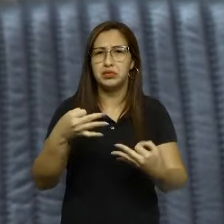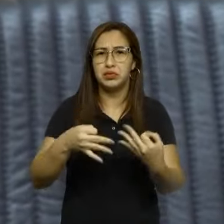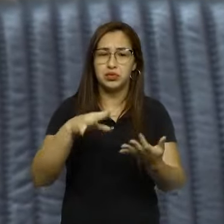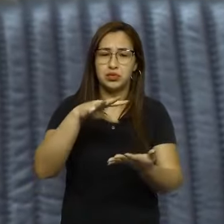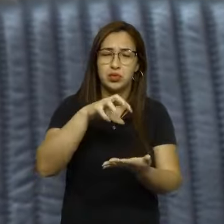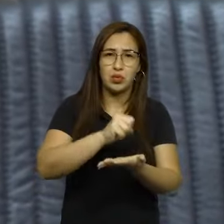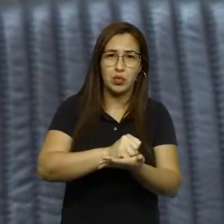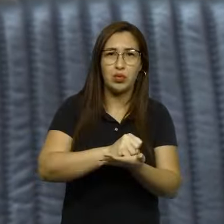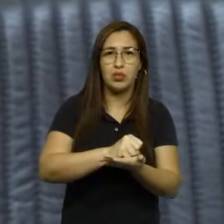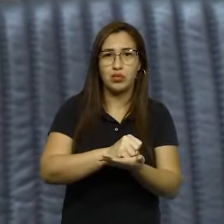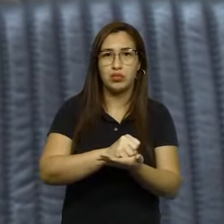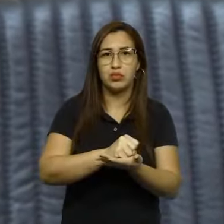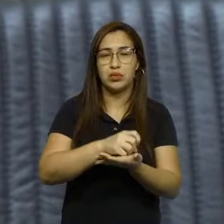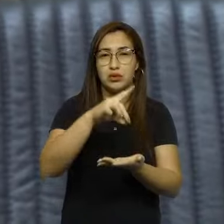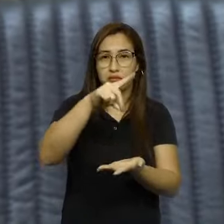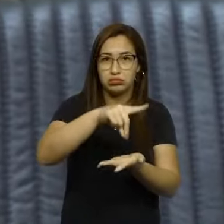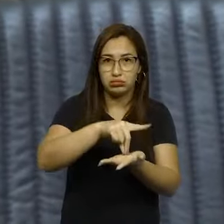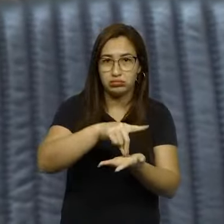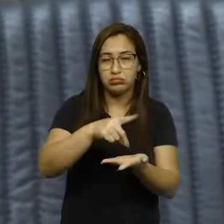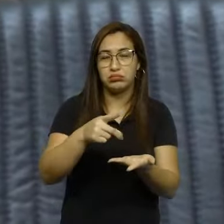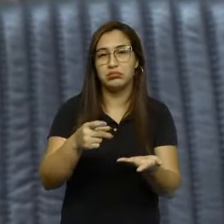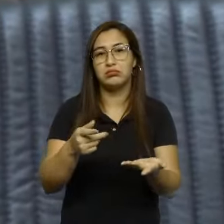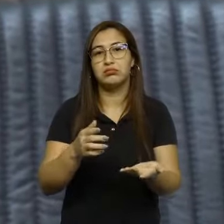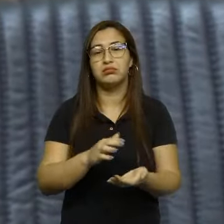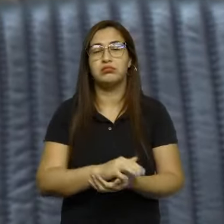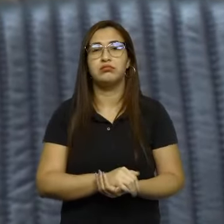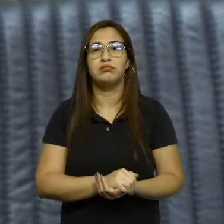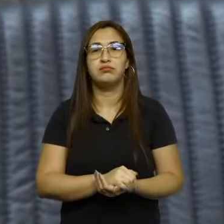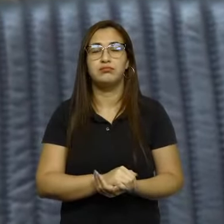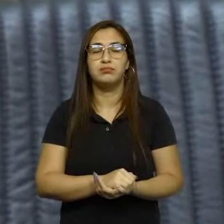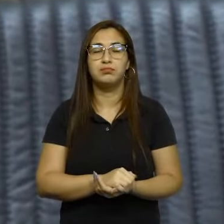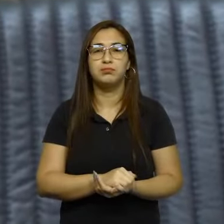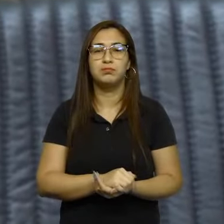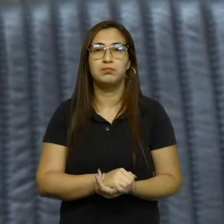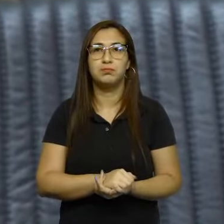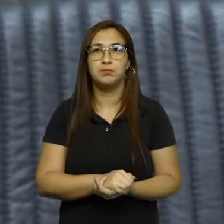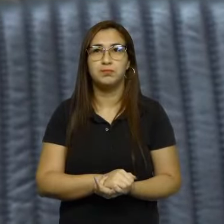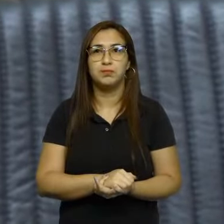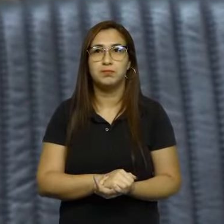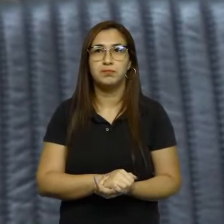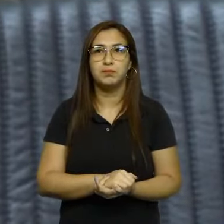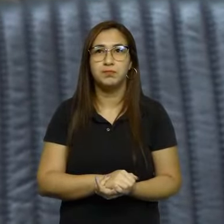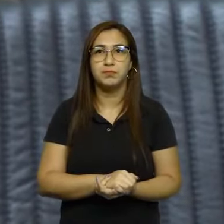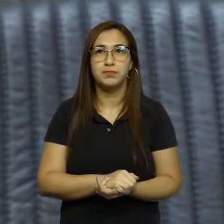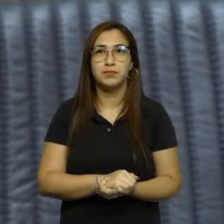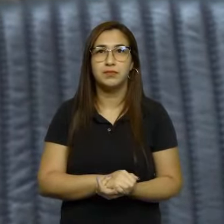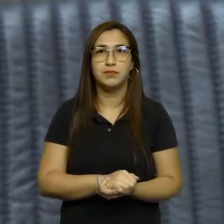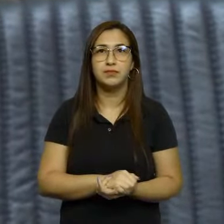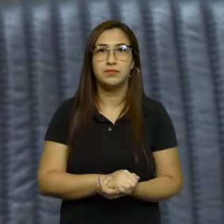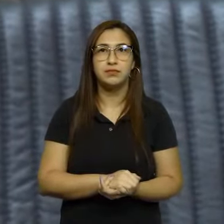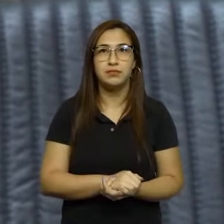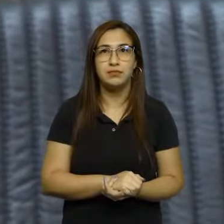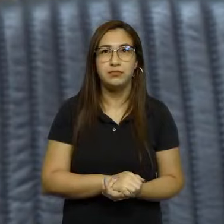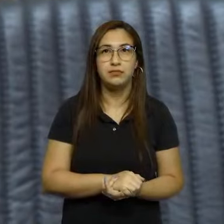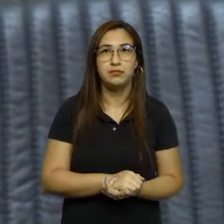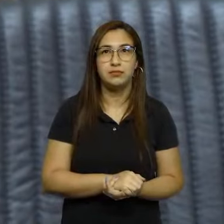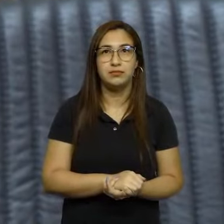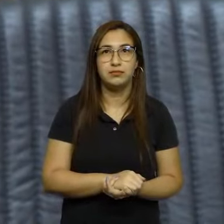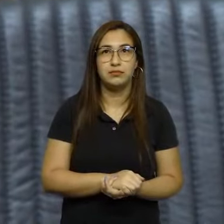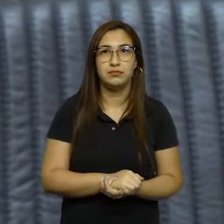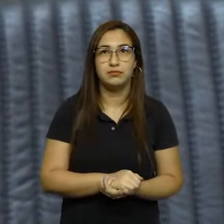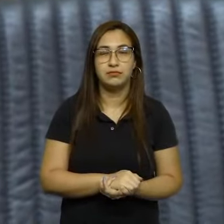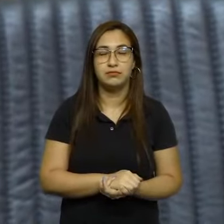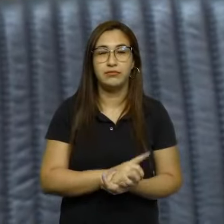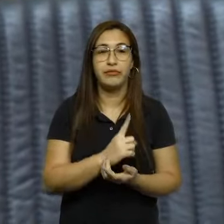formalizado. Em síntese, senhor presidente, senhores deputados, o que buscamos